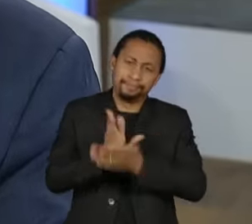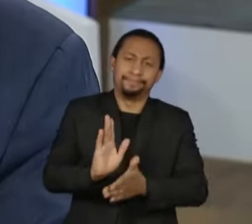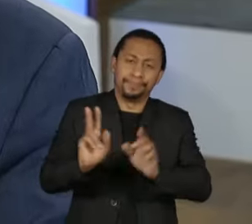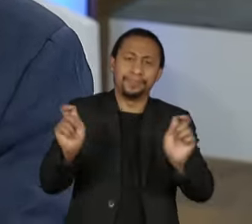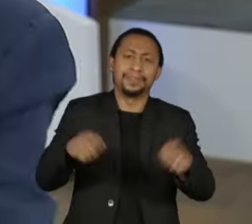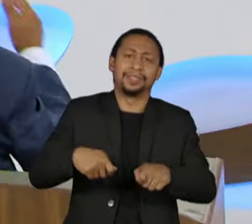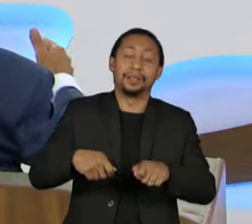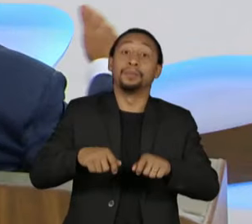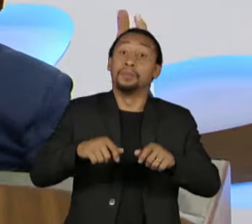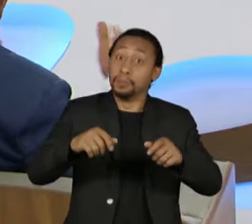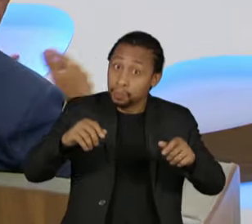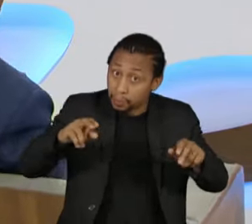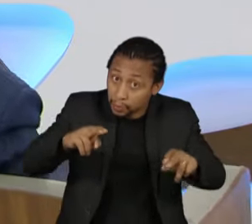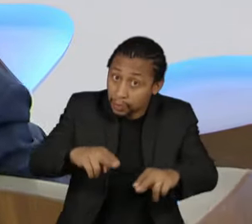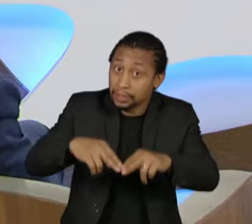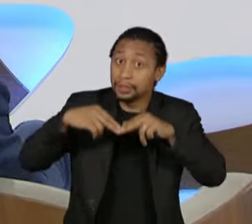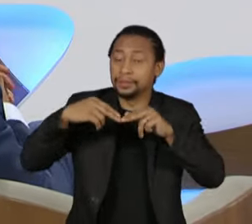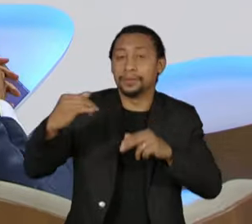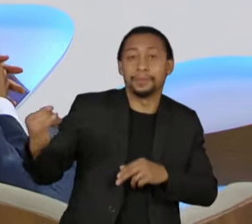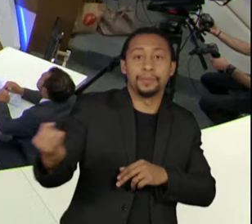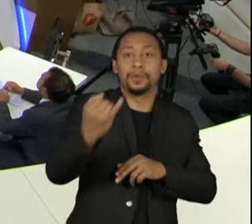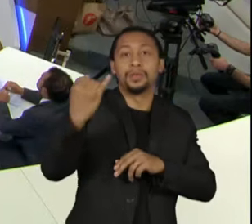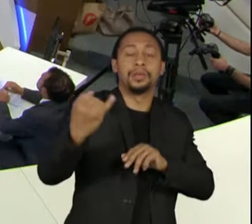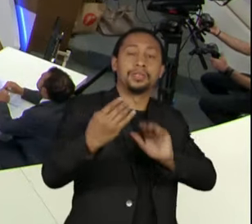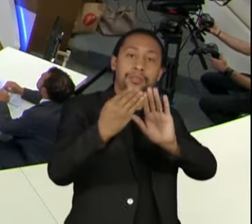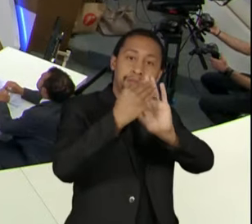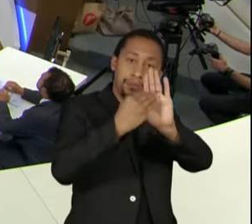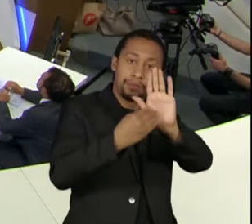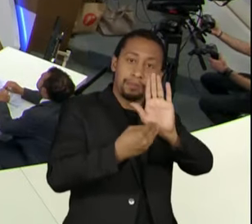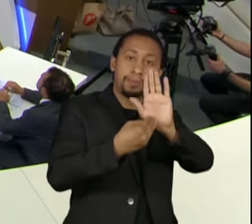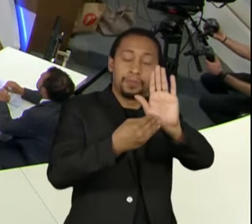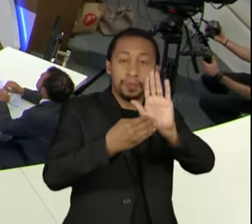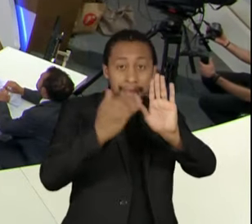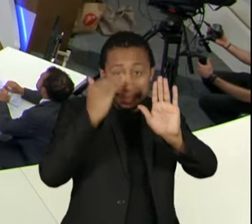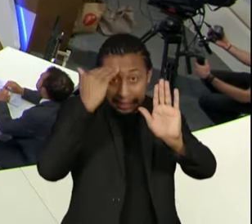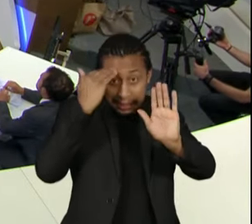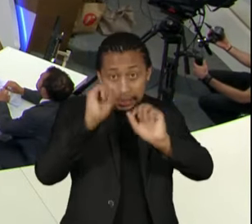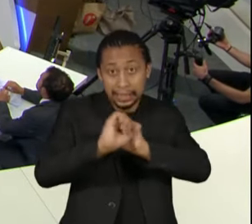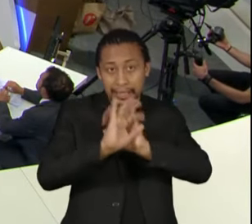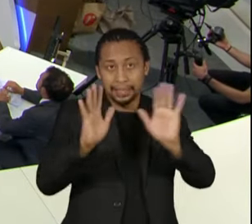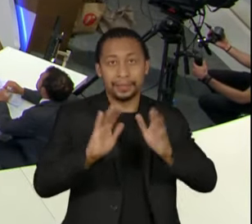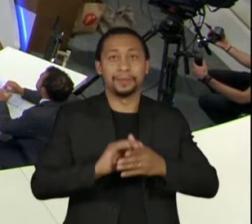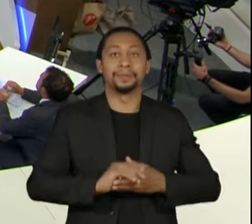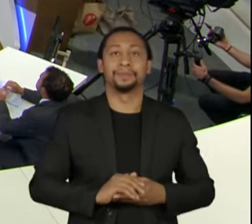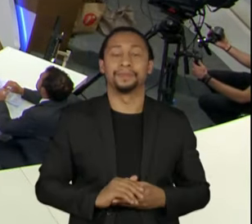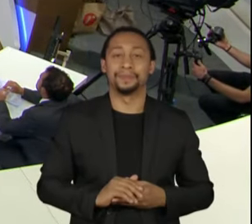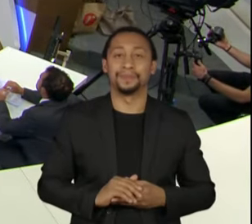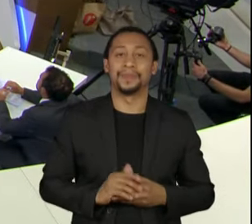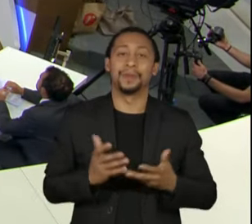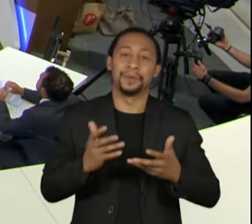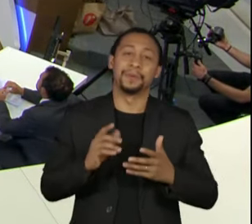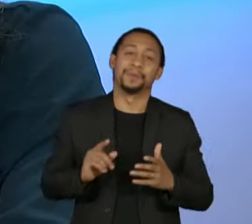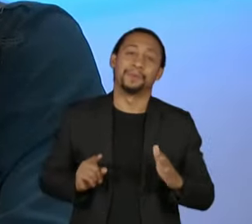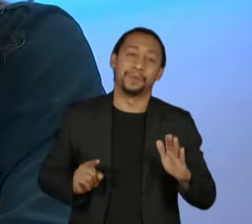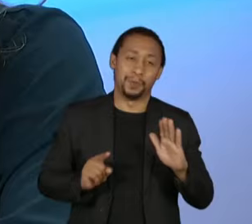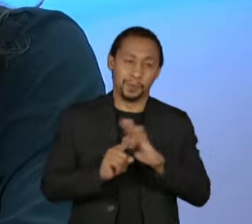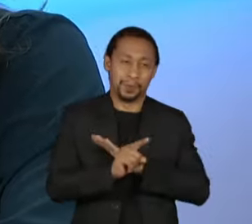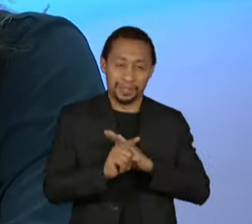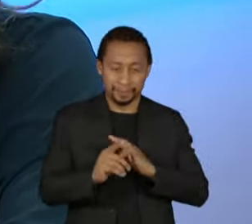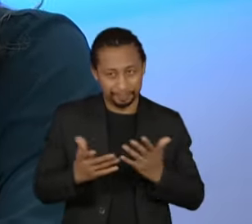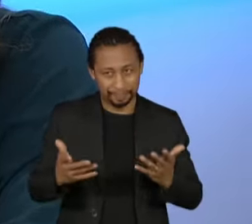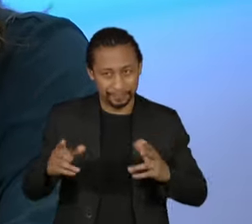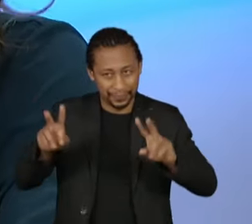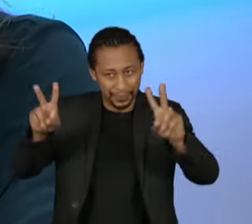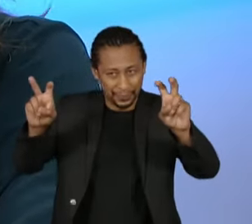importante o entendimento, para poder dar tempo a aprovar nas duas casas. Eu vou voltar aqui para perguntar sobre ministérios, que todo mundo quer